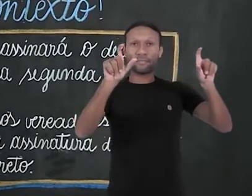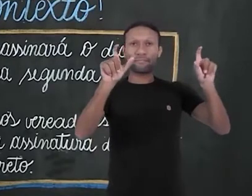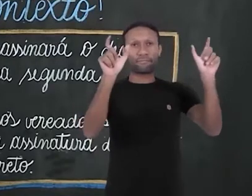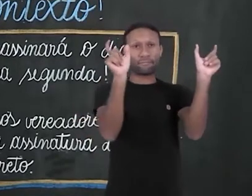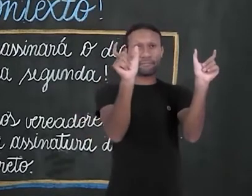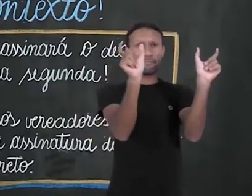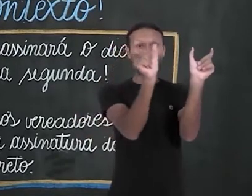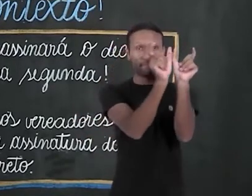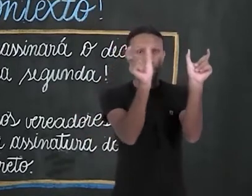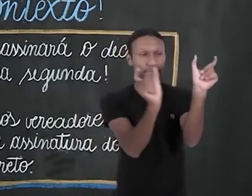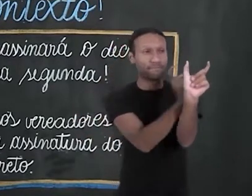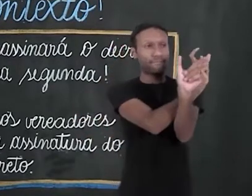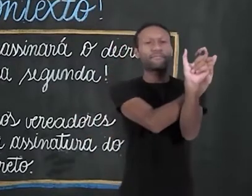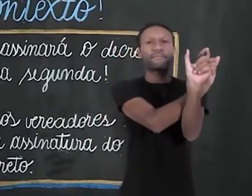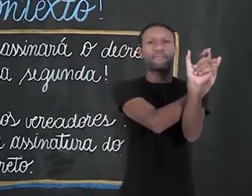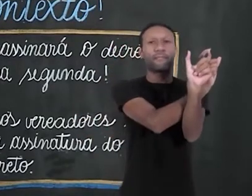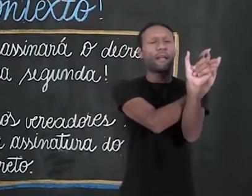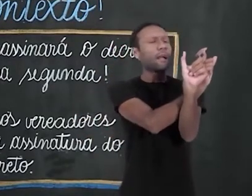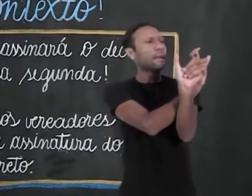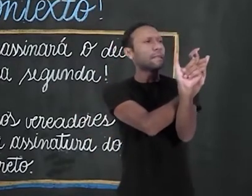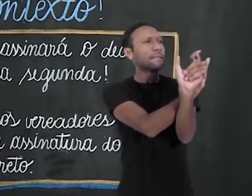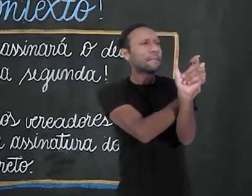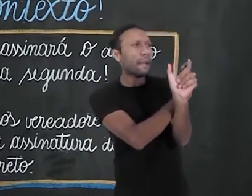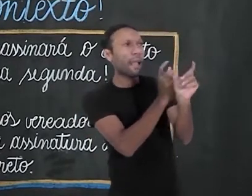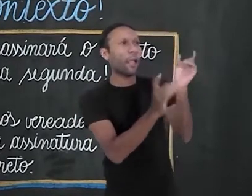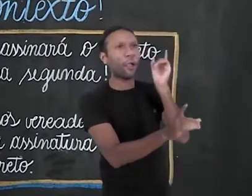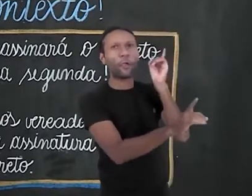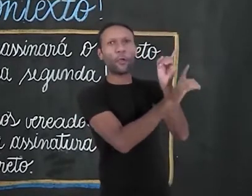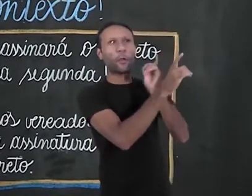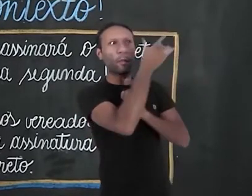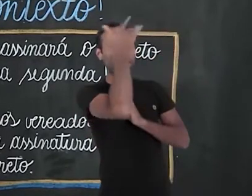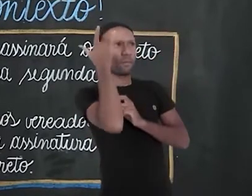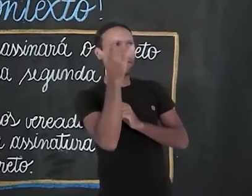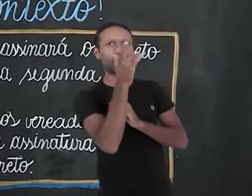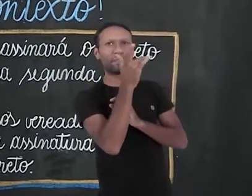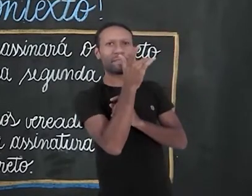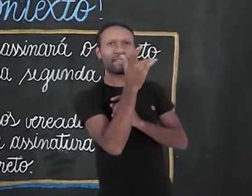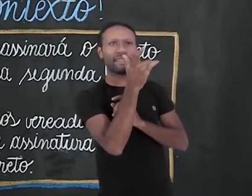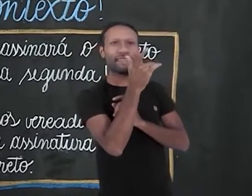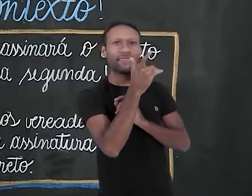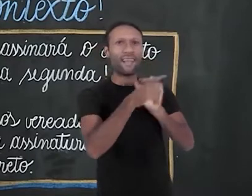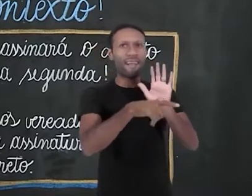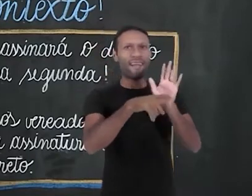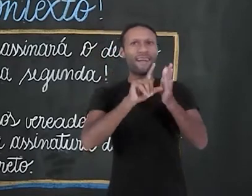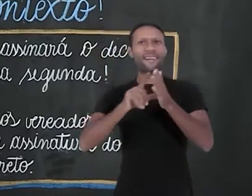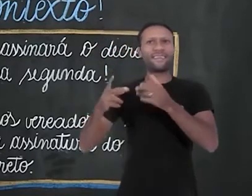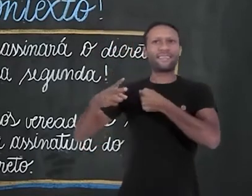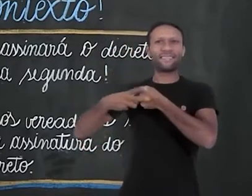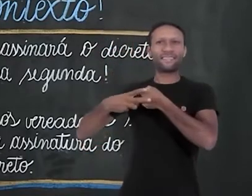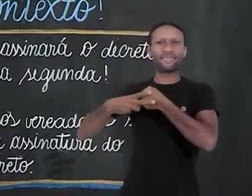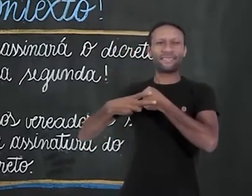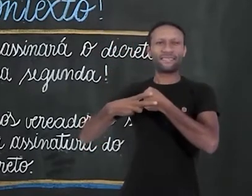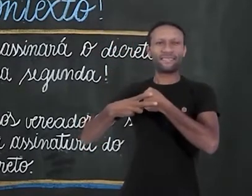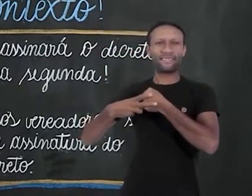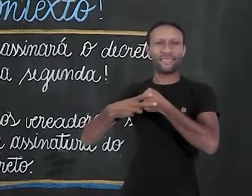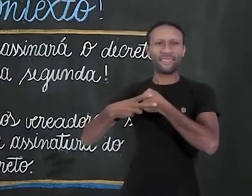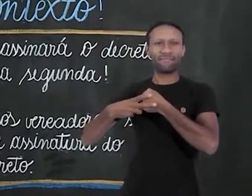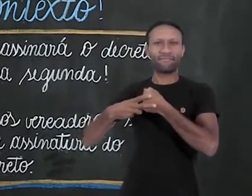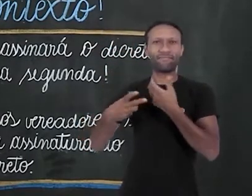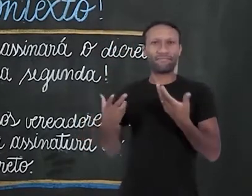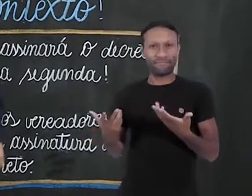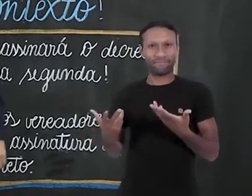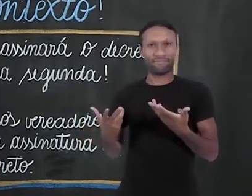fácil de identificar, a gente localiza o sujeito antes do verbo, embora ele possa vir depois. Mas na maioria das vezes, nas construções, ele vai vir antes.